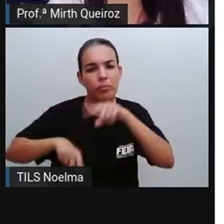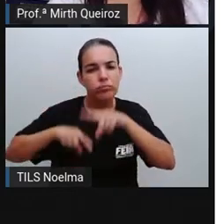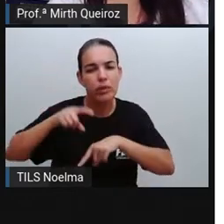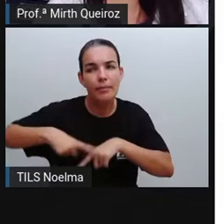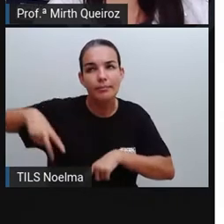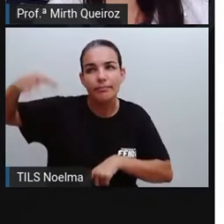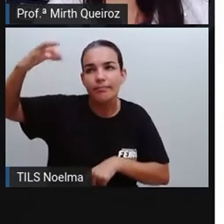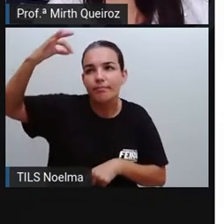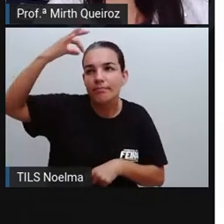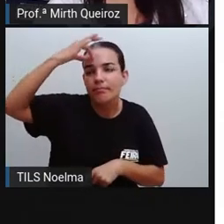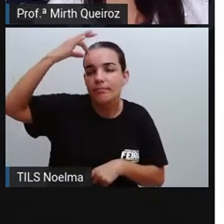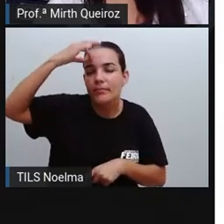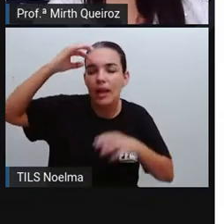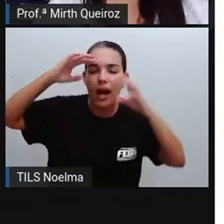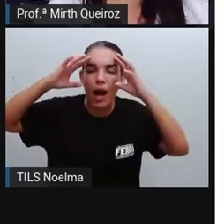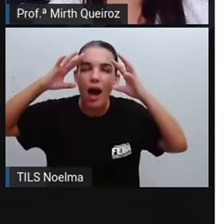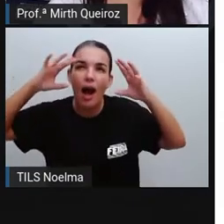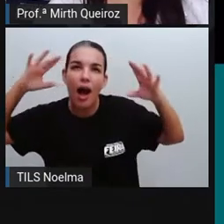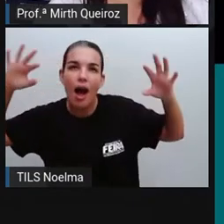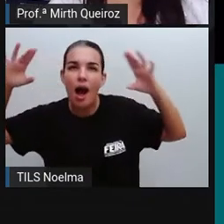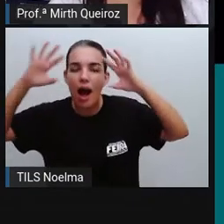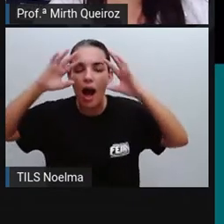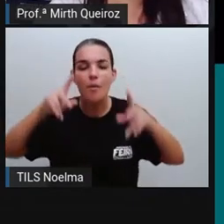da imaginação popular.